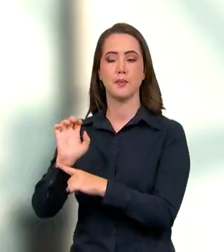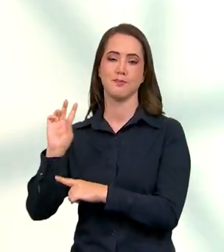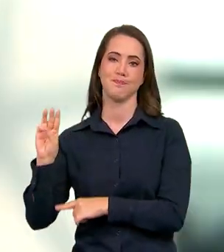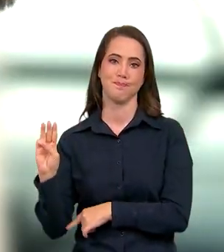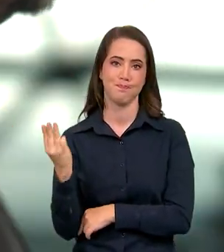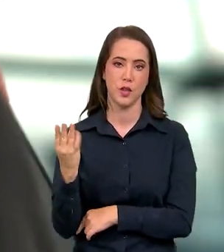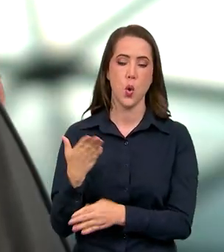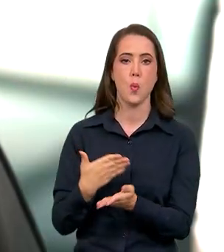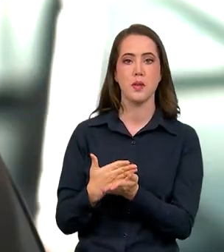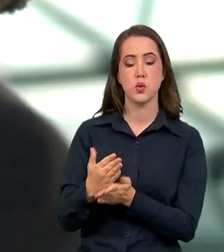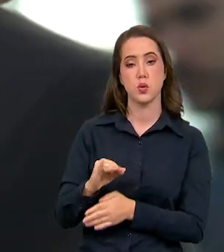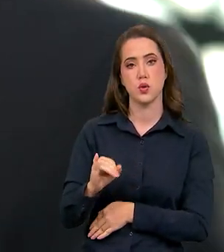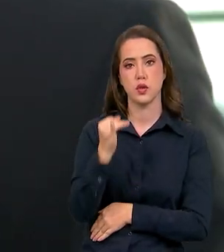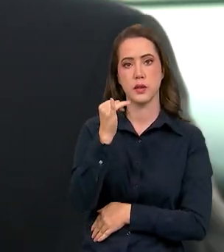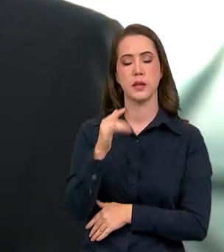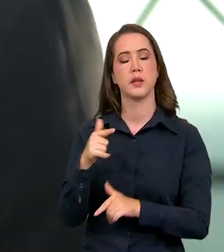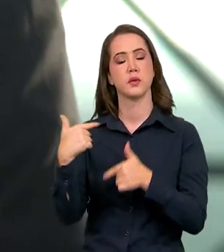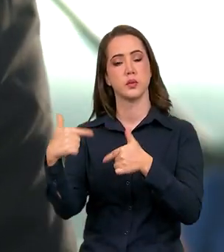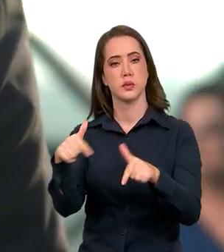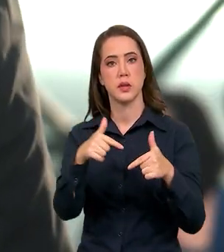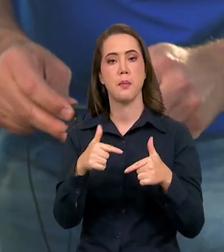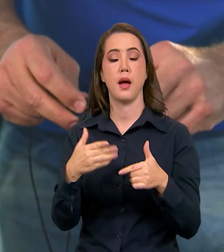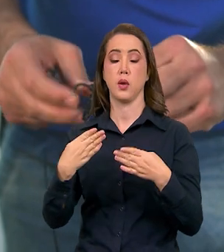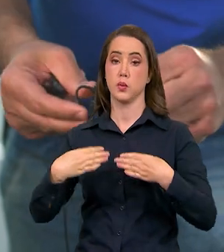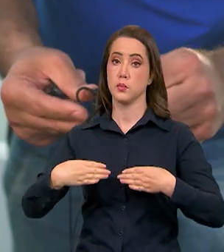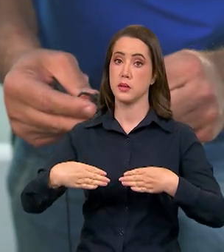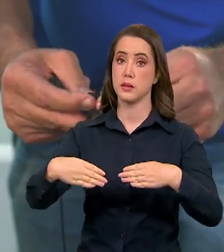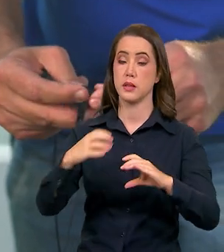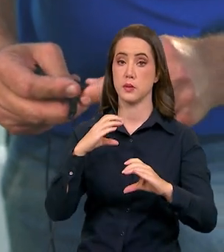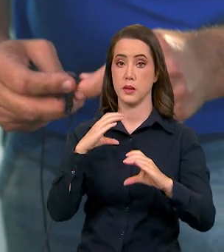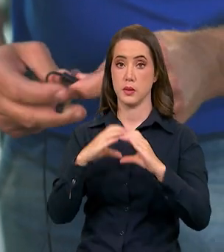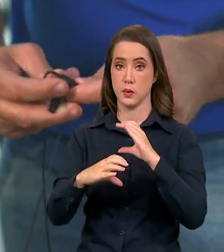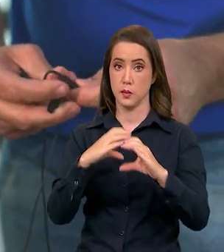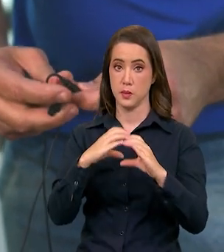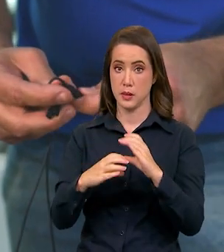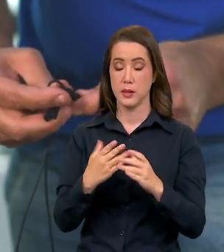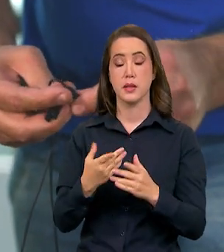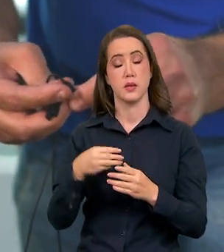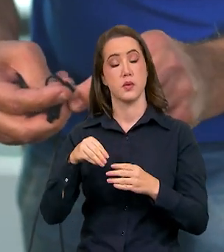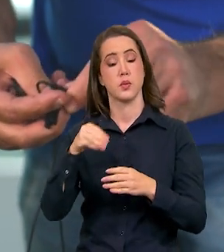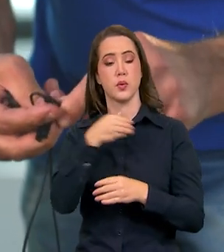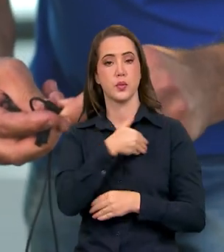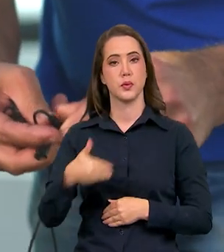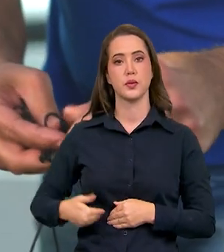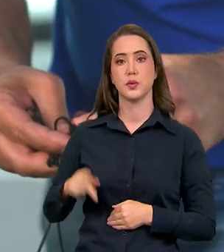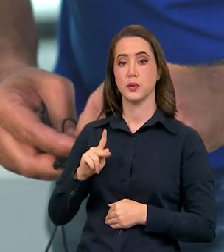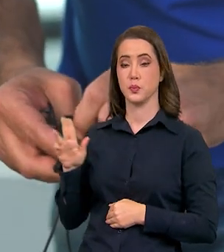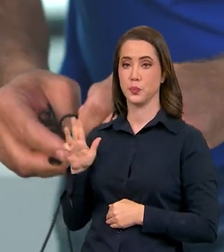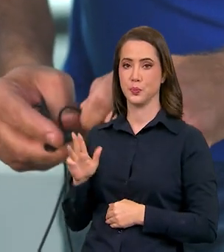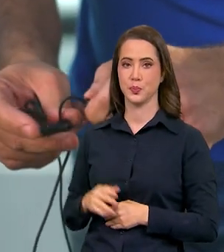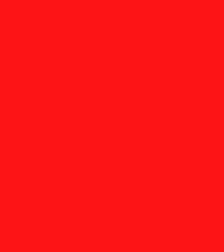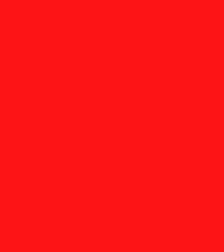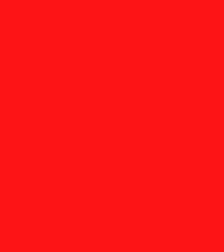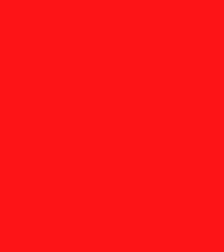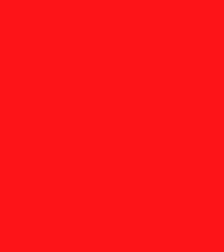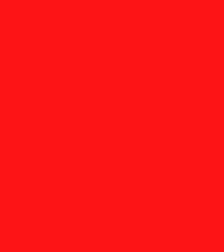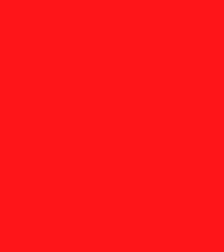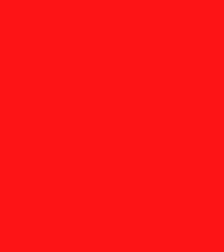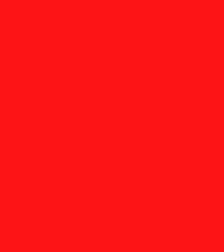E desde janeiro está à frente da equipe ministerial do governo do presidente Lula neste terceiro mandato.